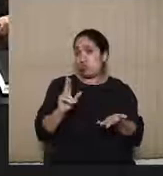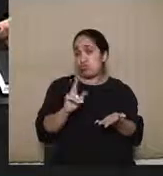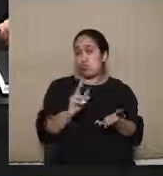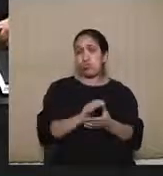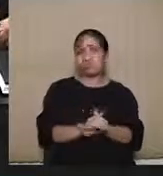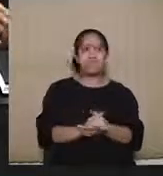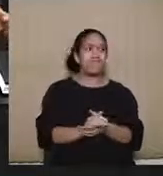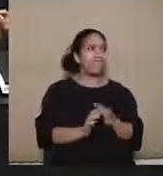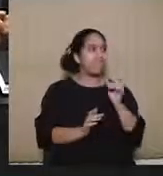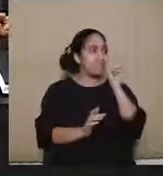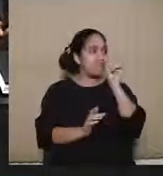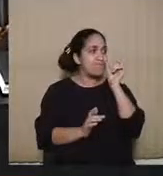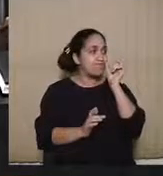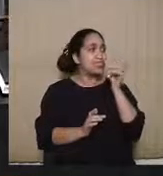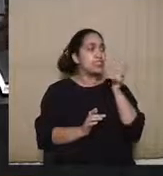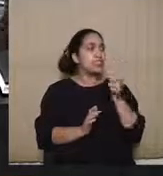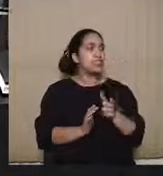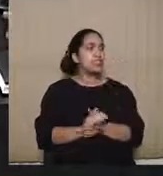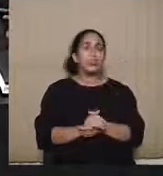Interessante.